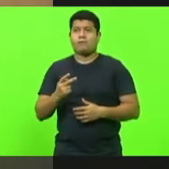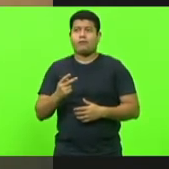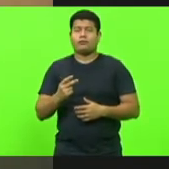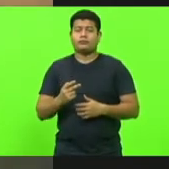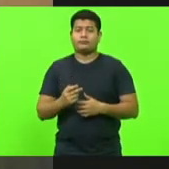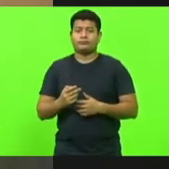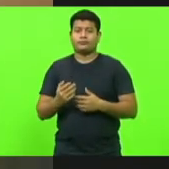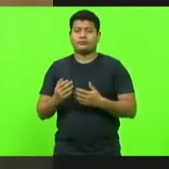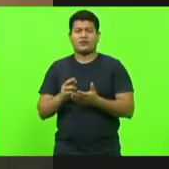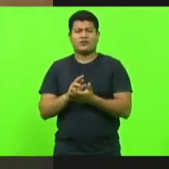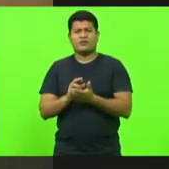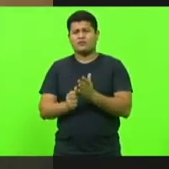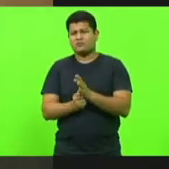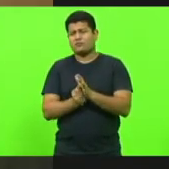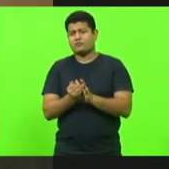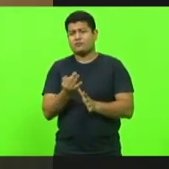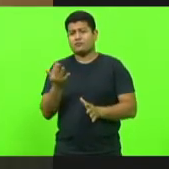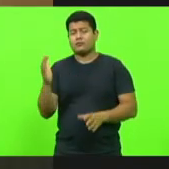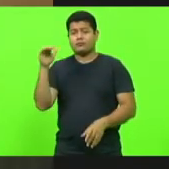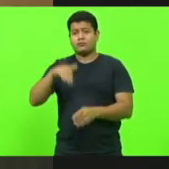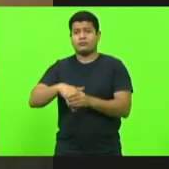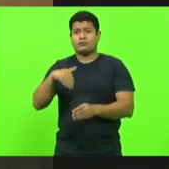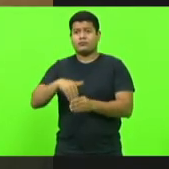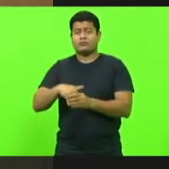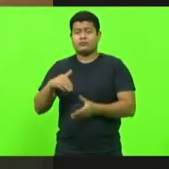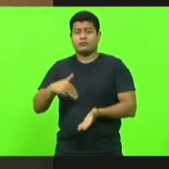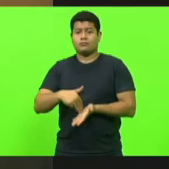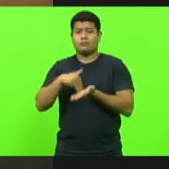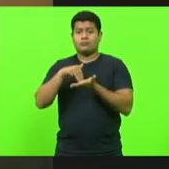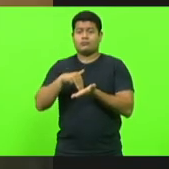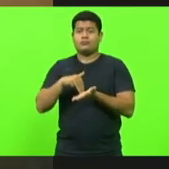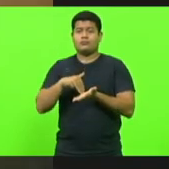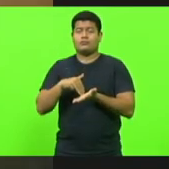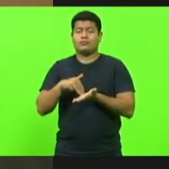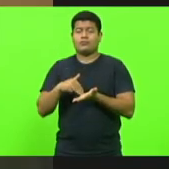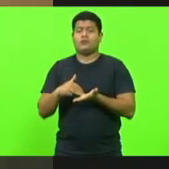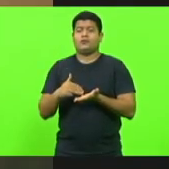por várias vezes ele votou em moções em outras